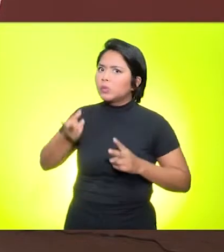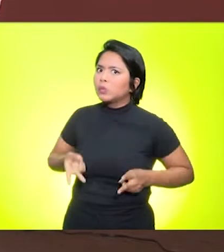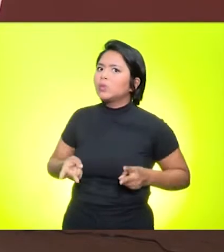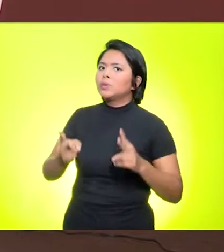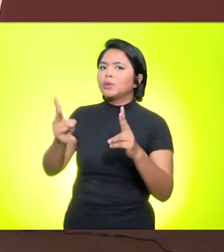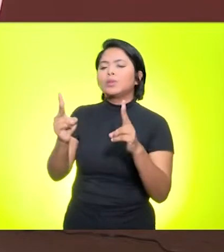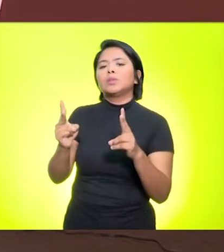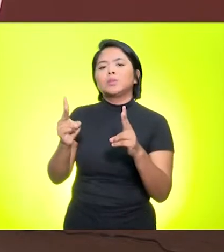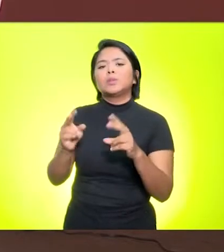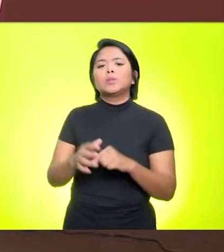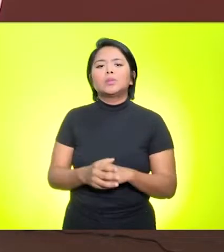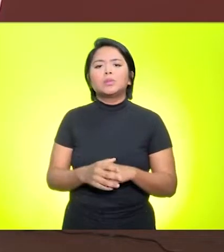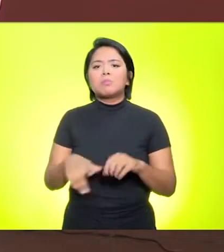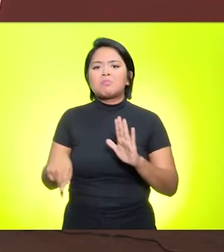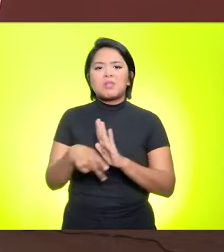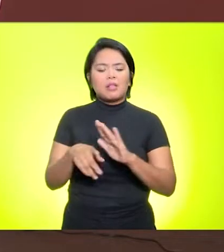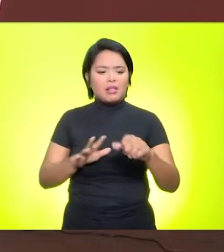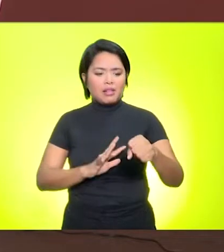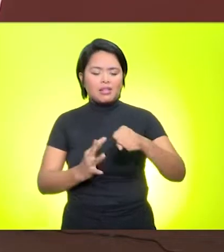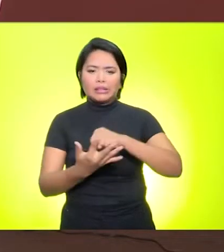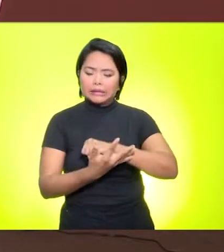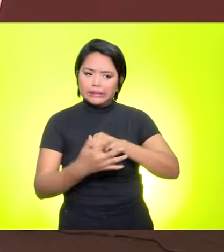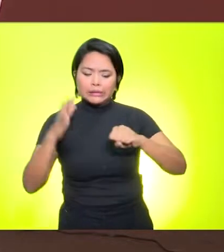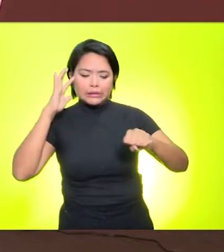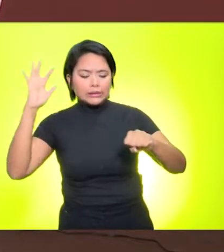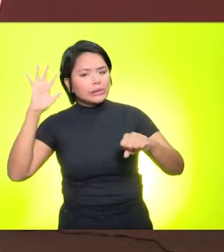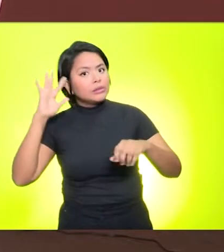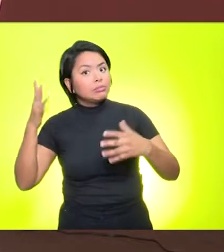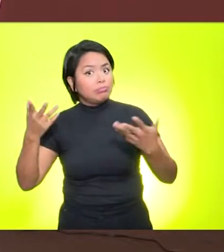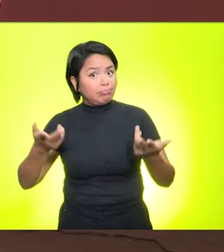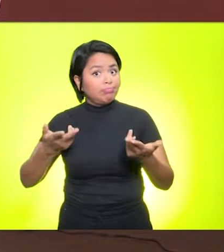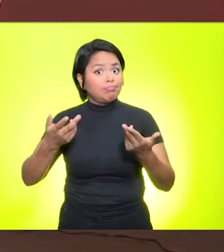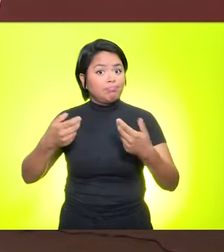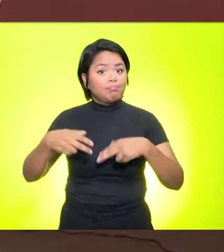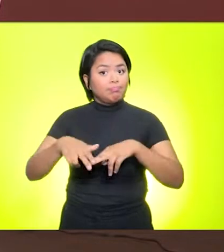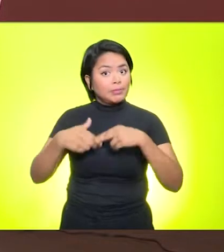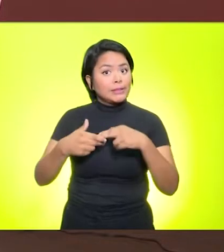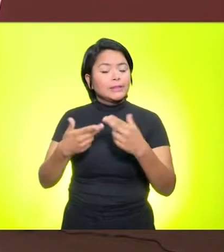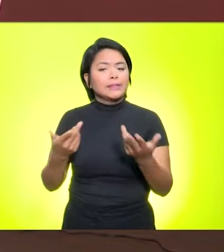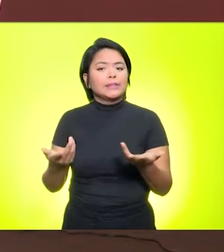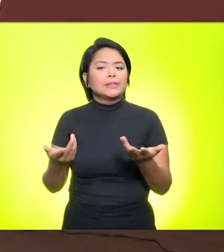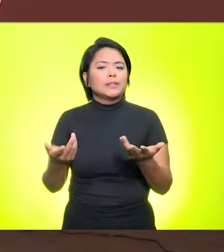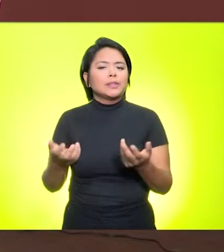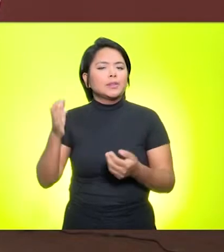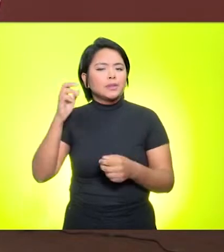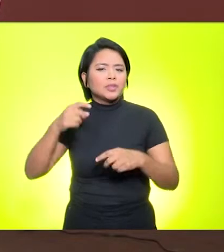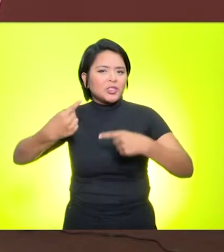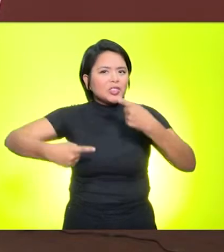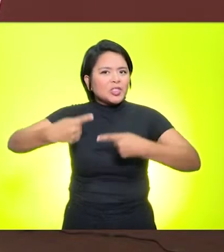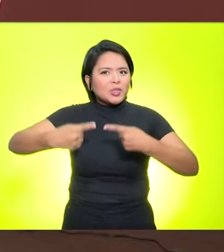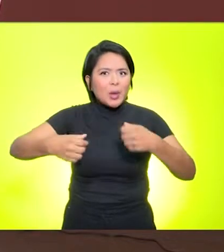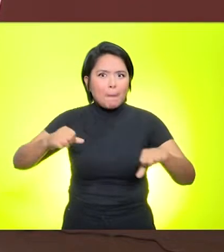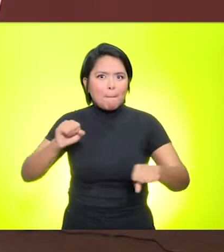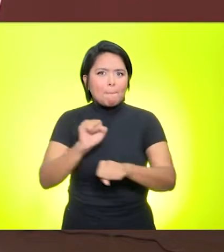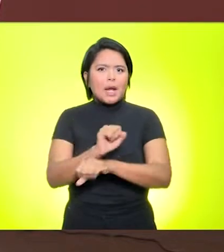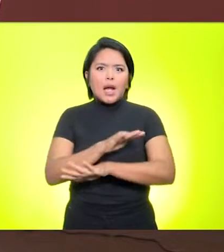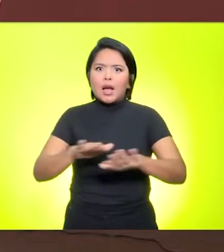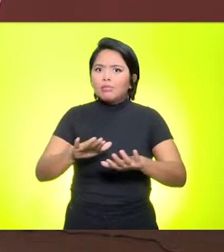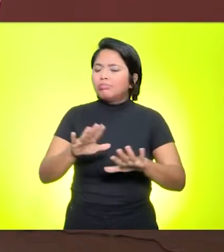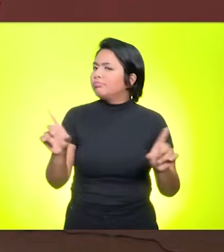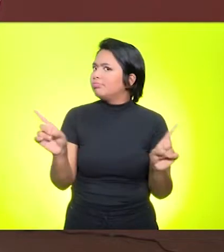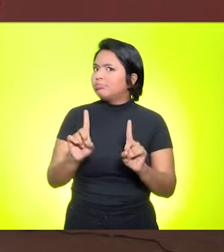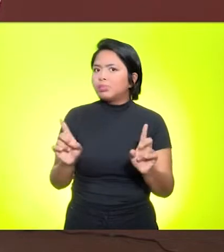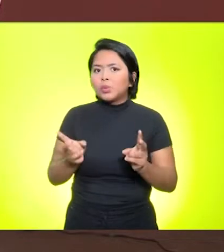processo da Covid-19. Então, temos que... Essa discussão não pode cessar